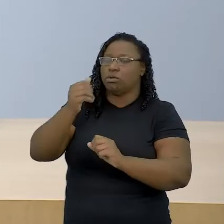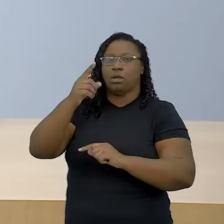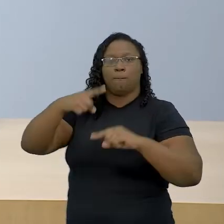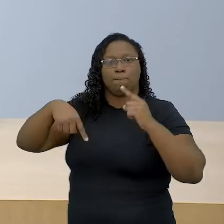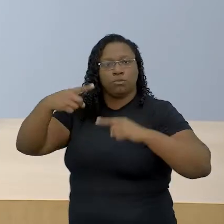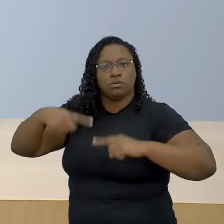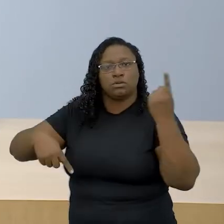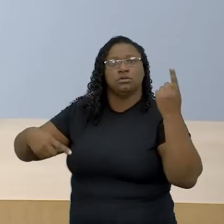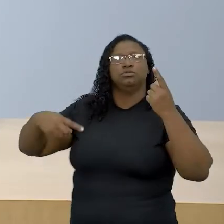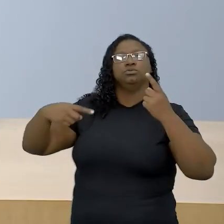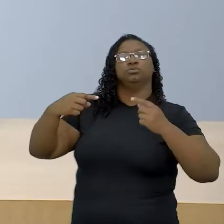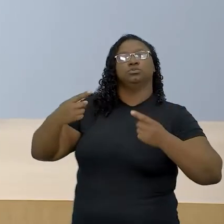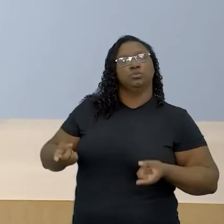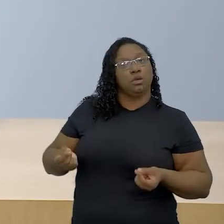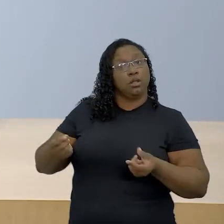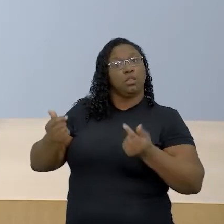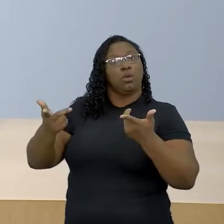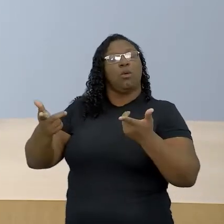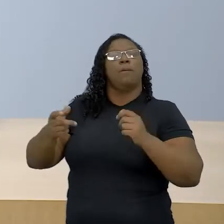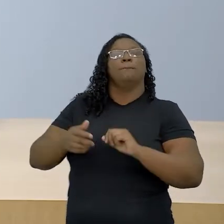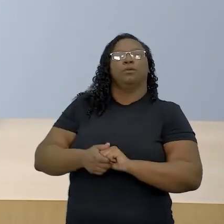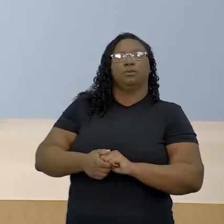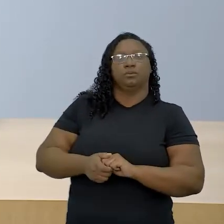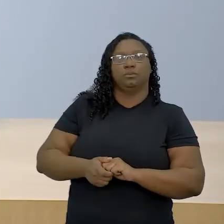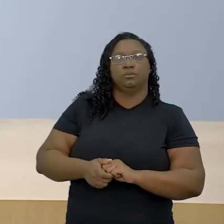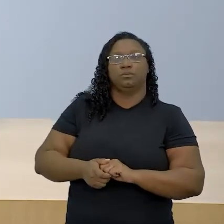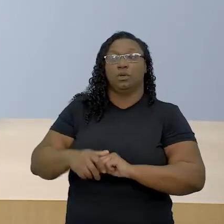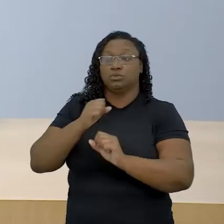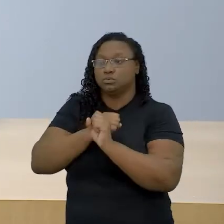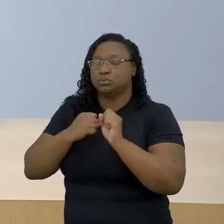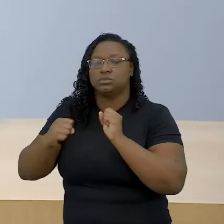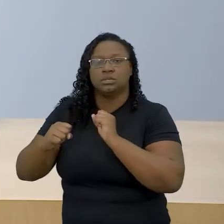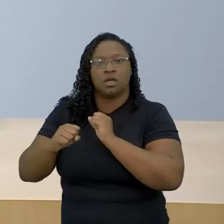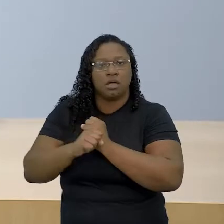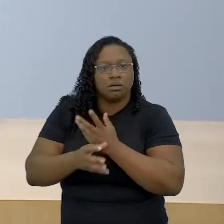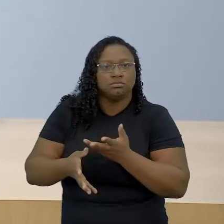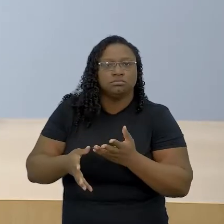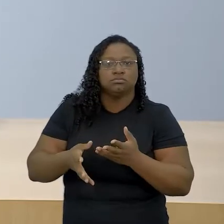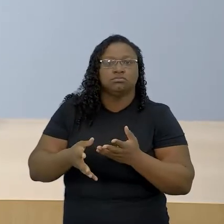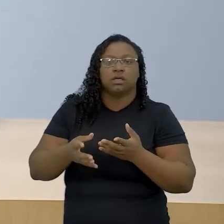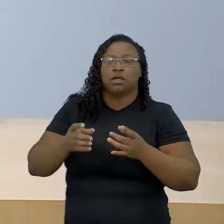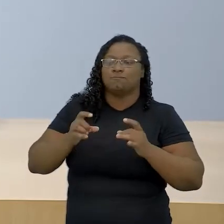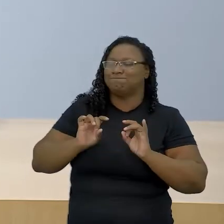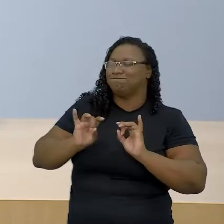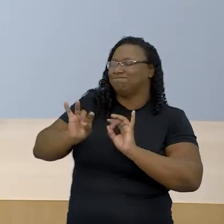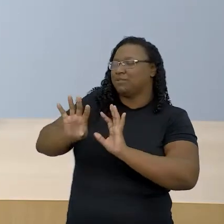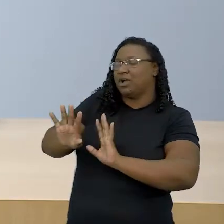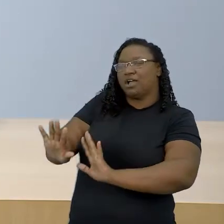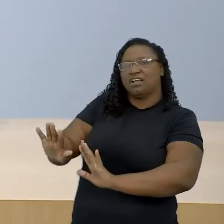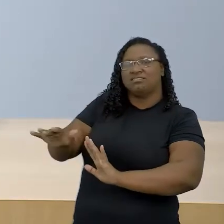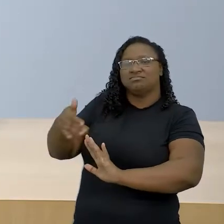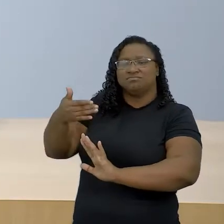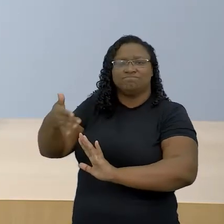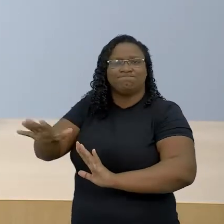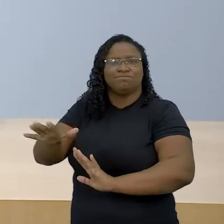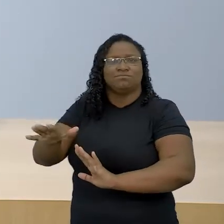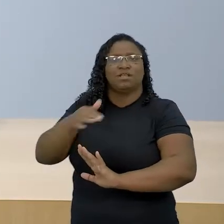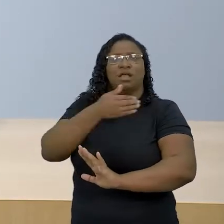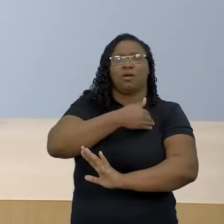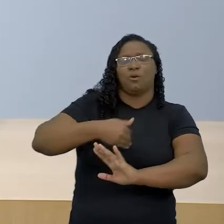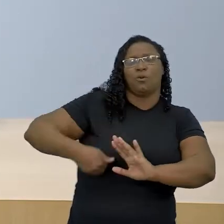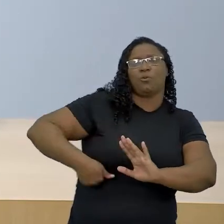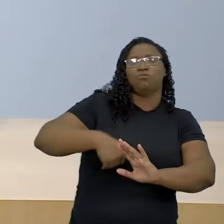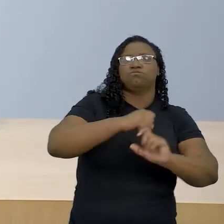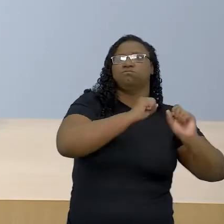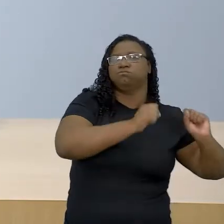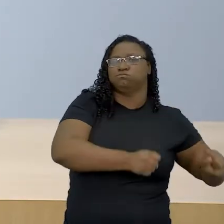econômico, poder social, são deixados ao relento pelo poder público, pelos governos ao redor